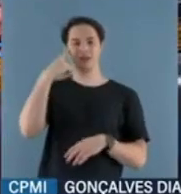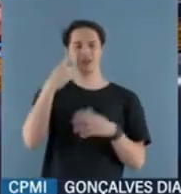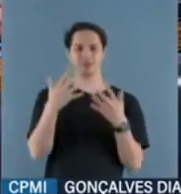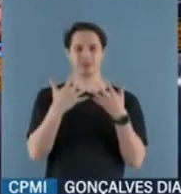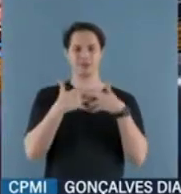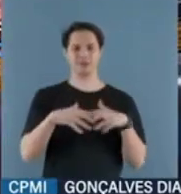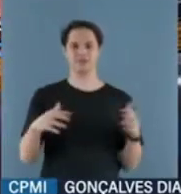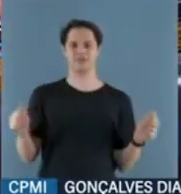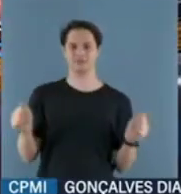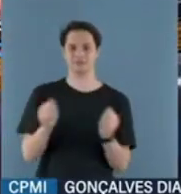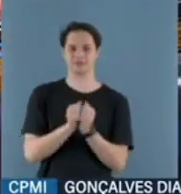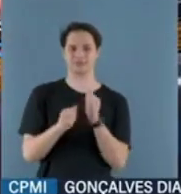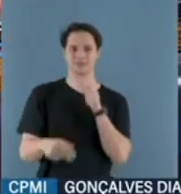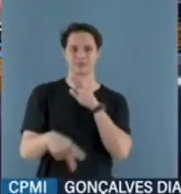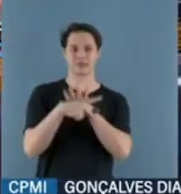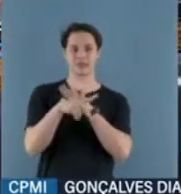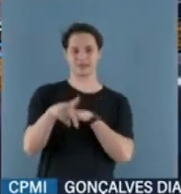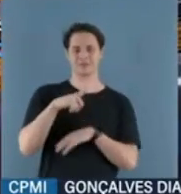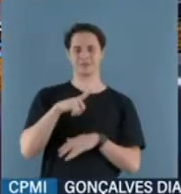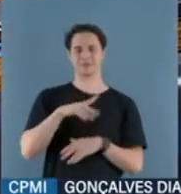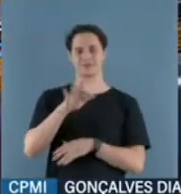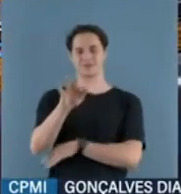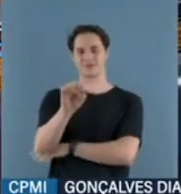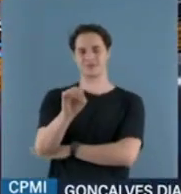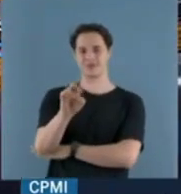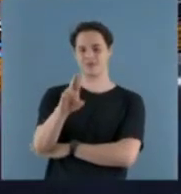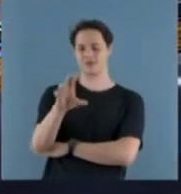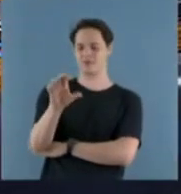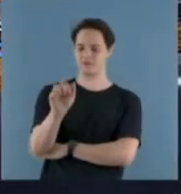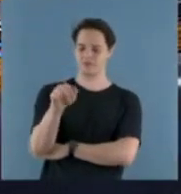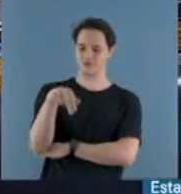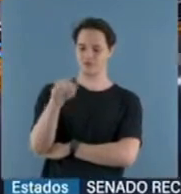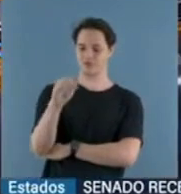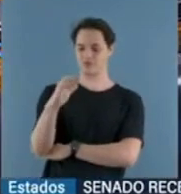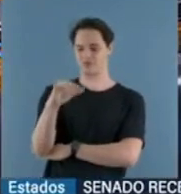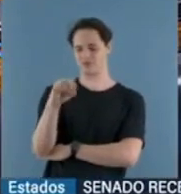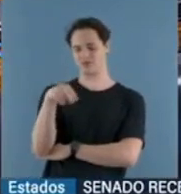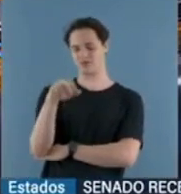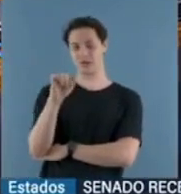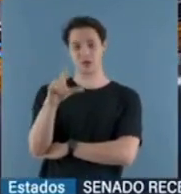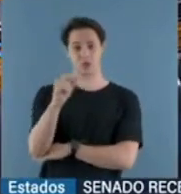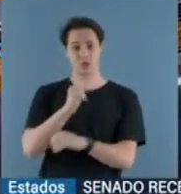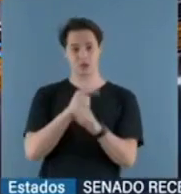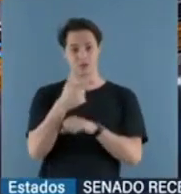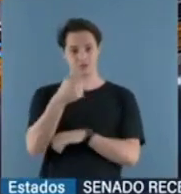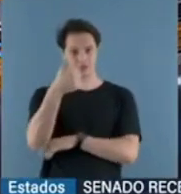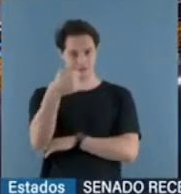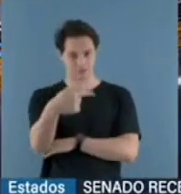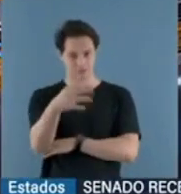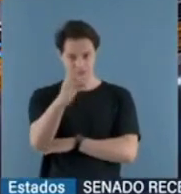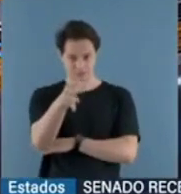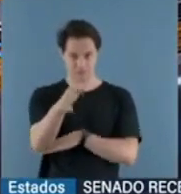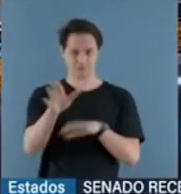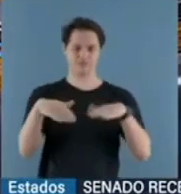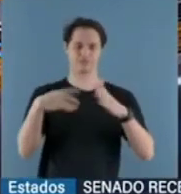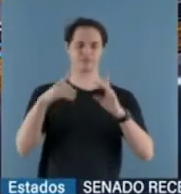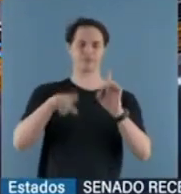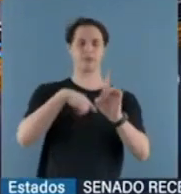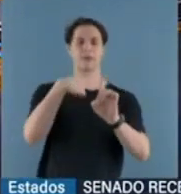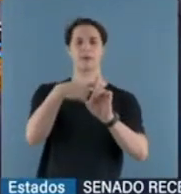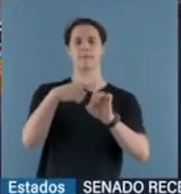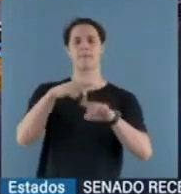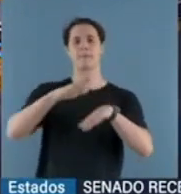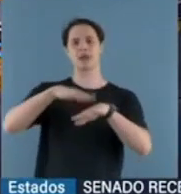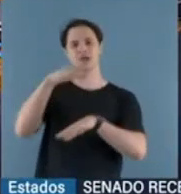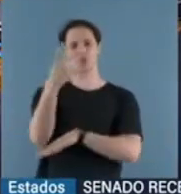ministro Torquato chamou a Força Nacional de Segurança, certo? 2017. Depois, mais dois precedentes